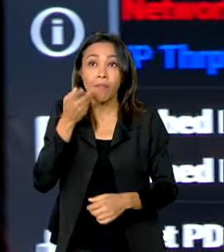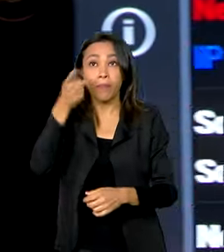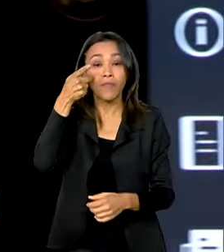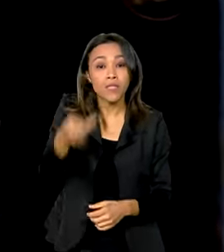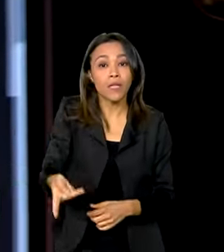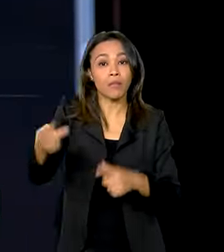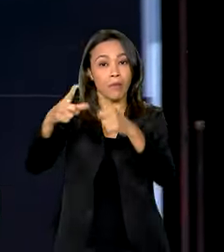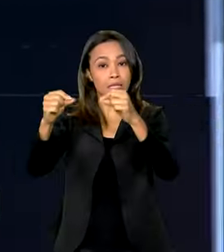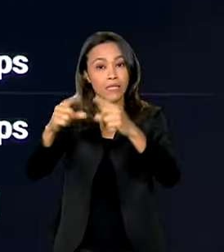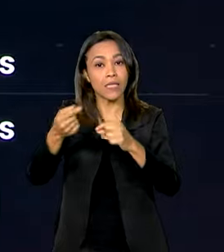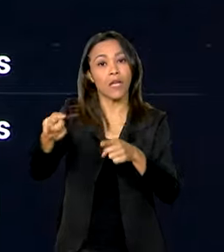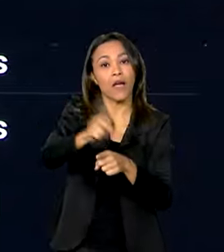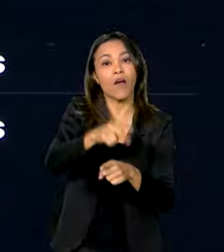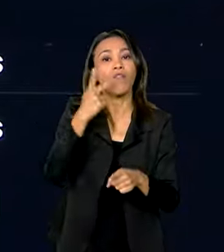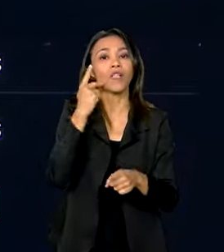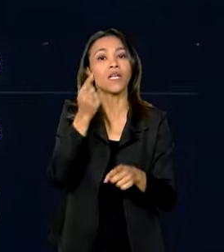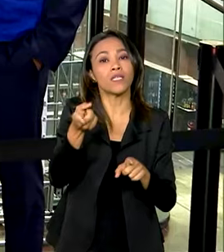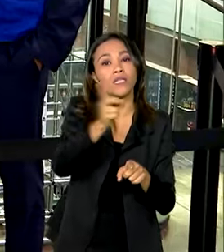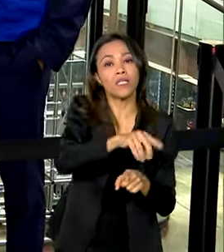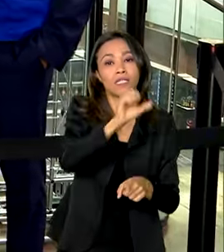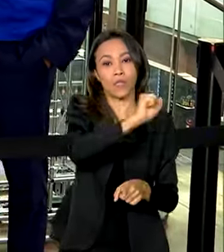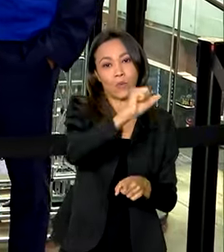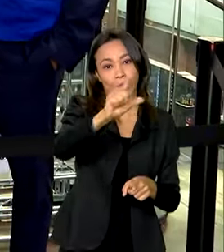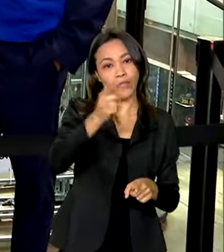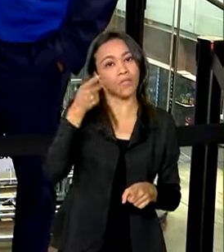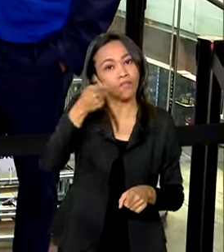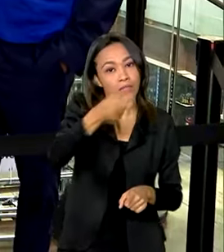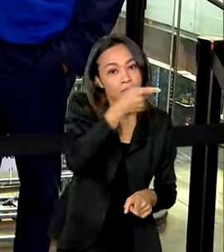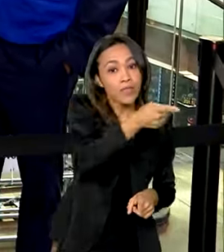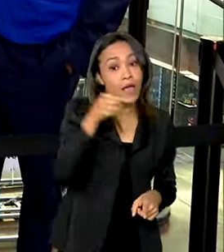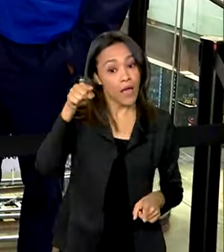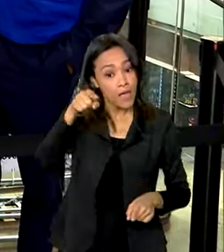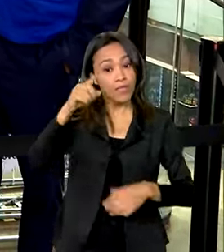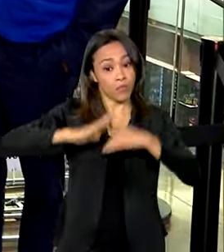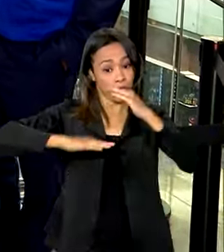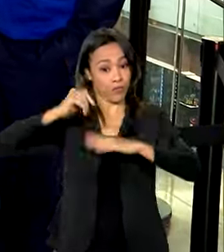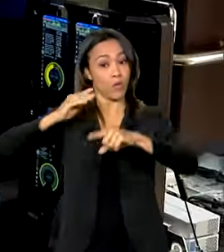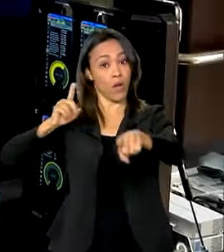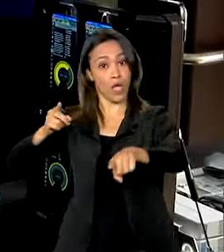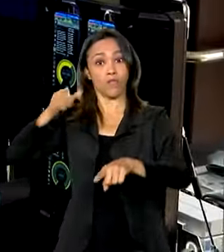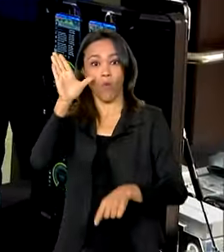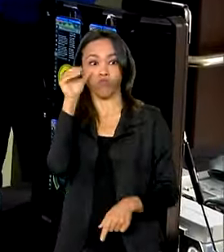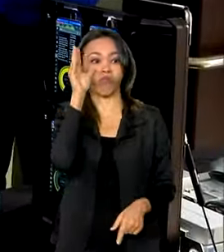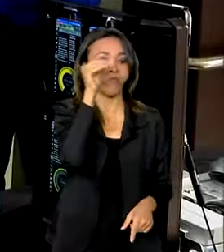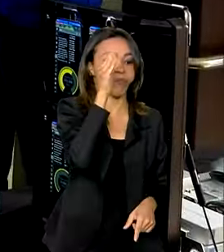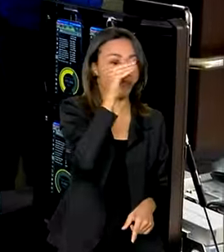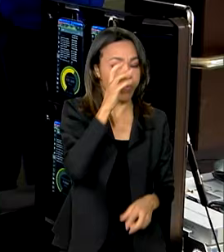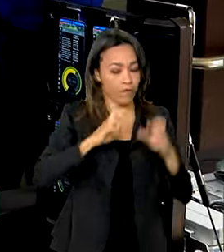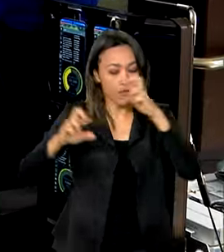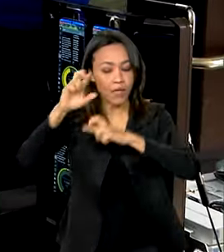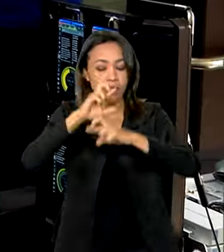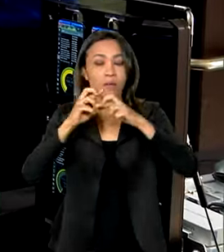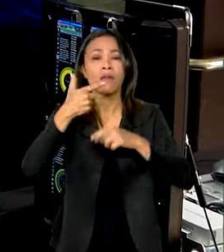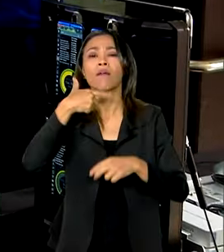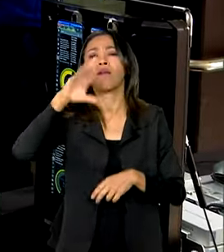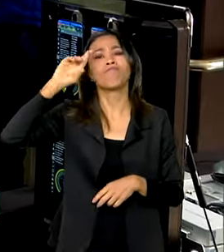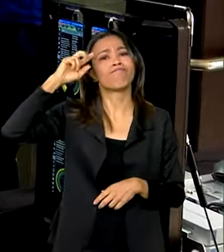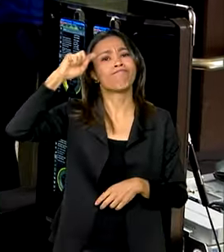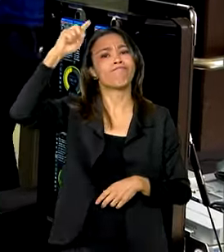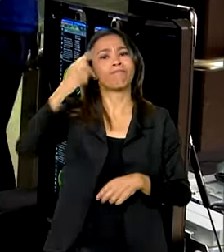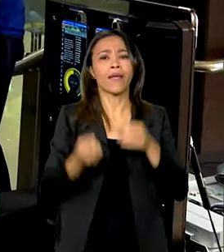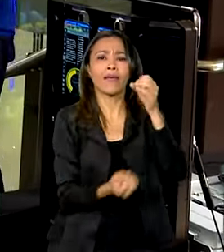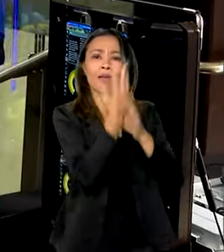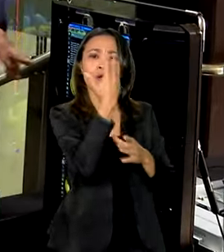Brasília, Fortaleza e São Luís. Essa fiscalização foi criada pelo Ministério das Comunicações